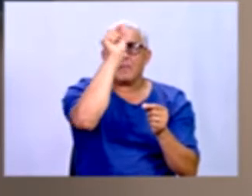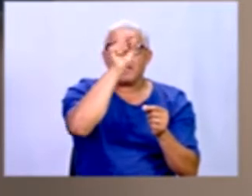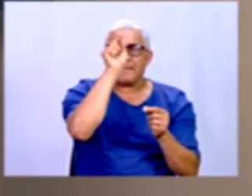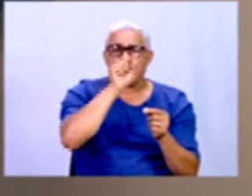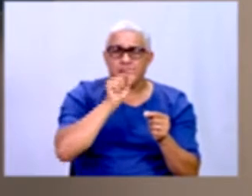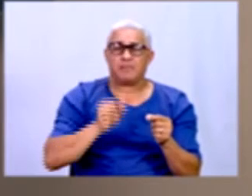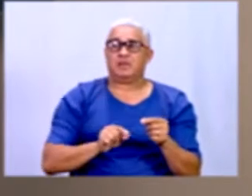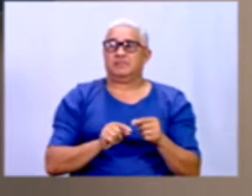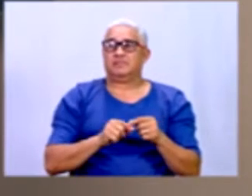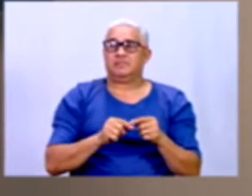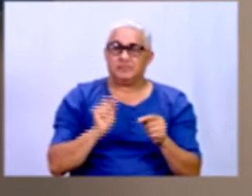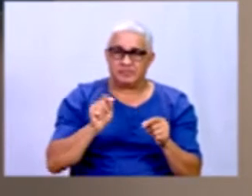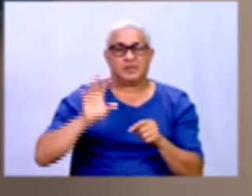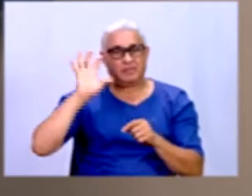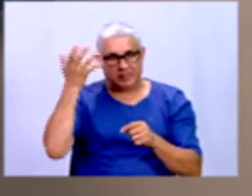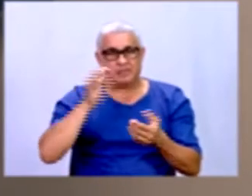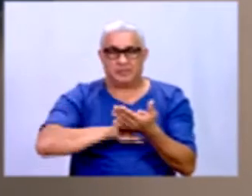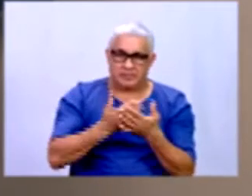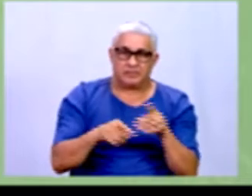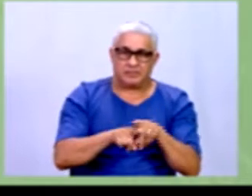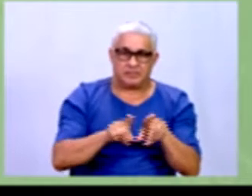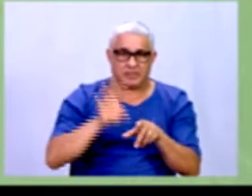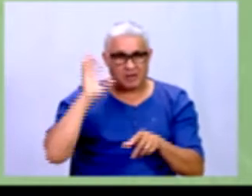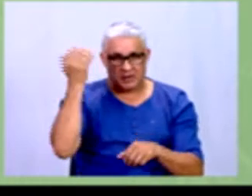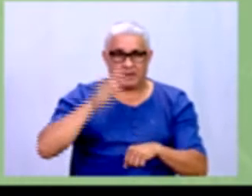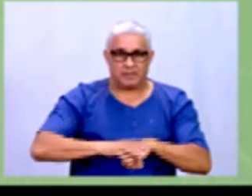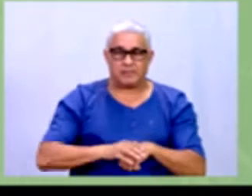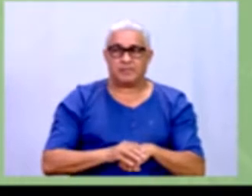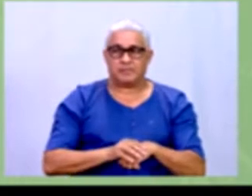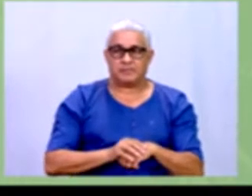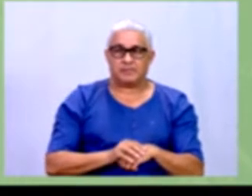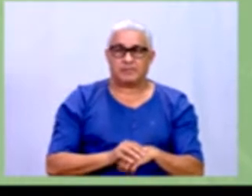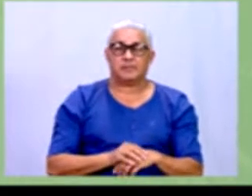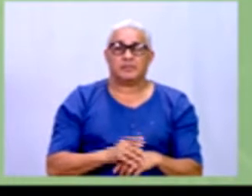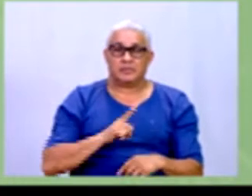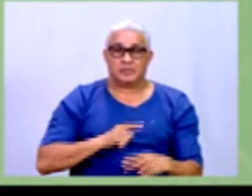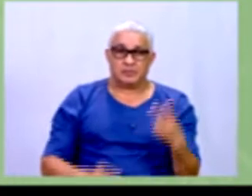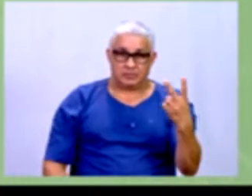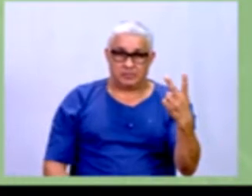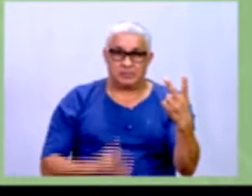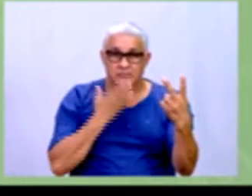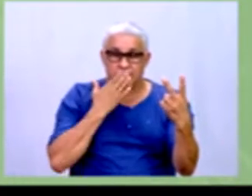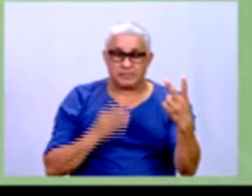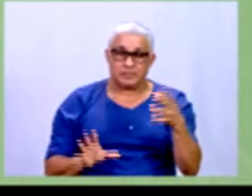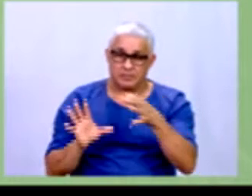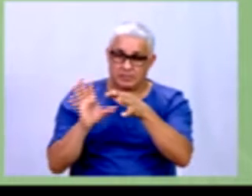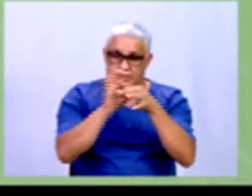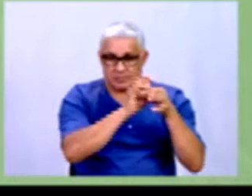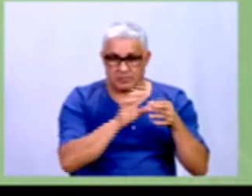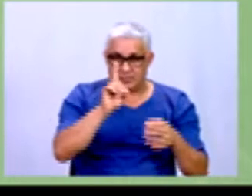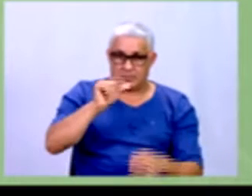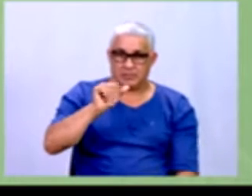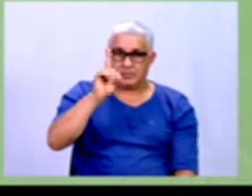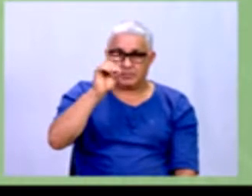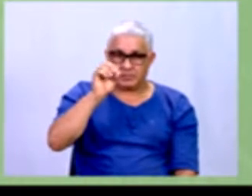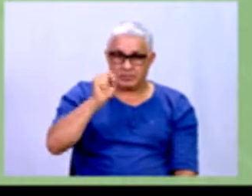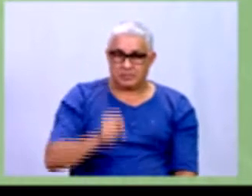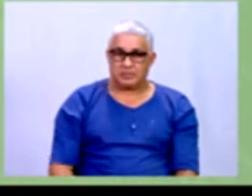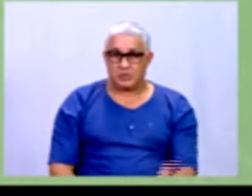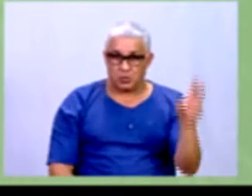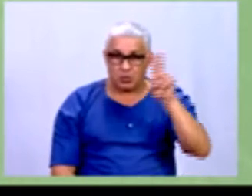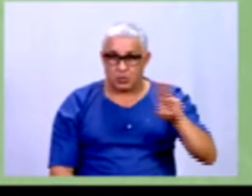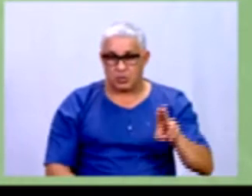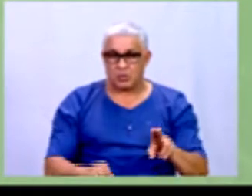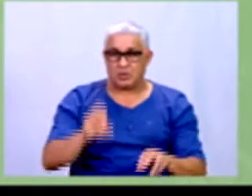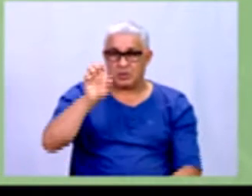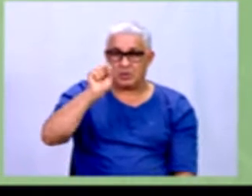interpreta e toma decisões em cima disso aqui. Há dois tipos de conjuntos de dados, pessoal, utilizados na